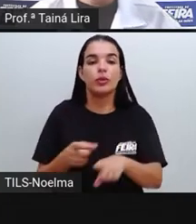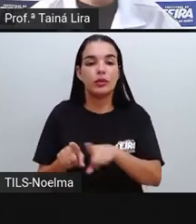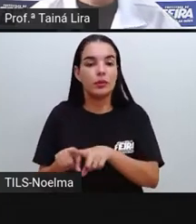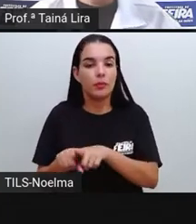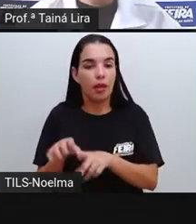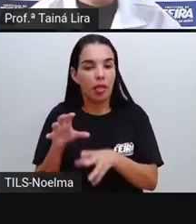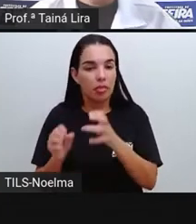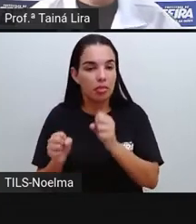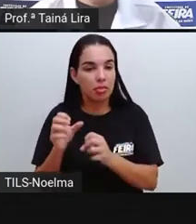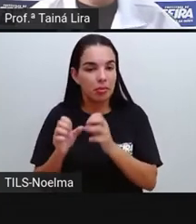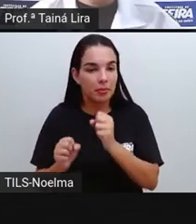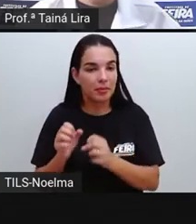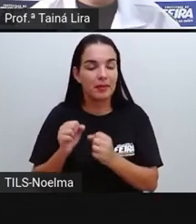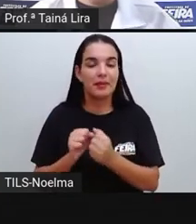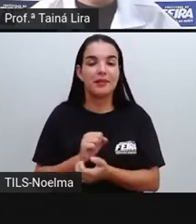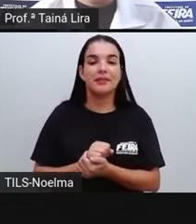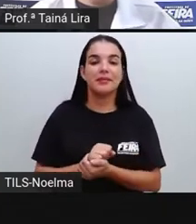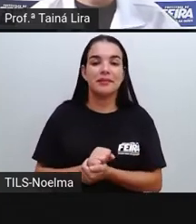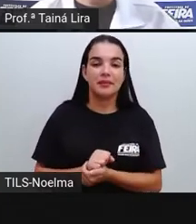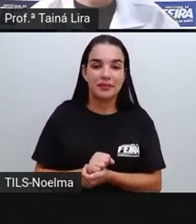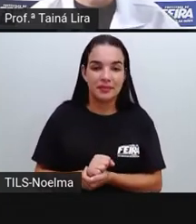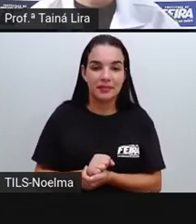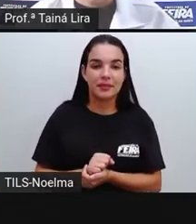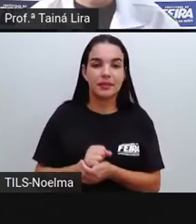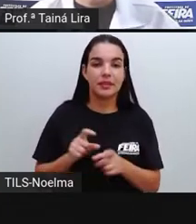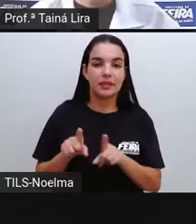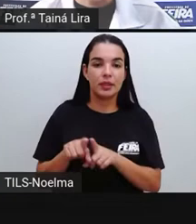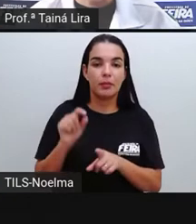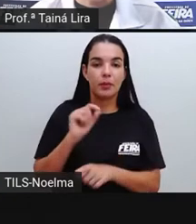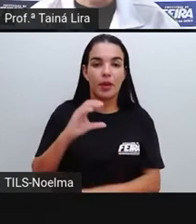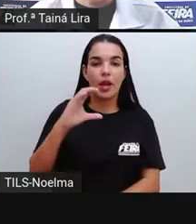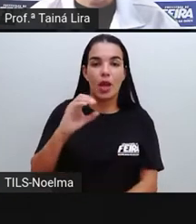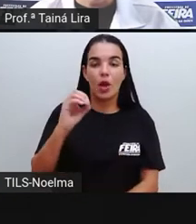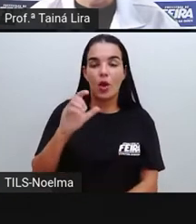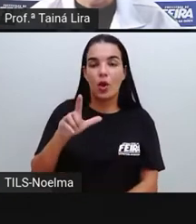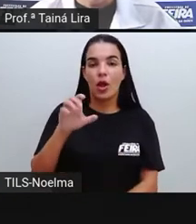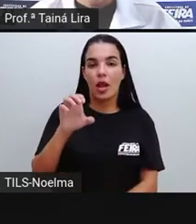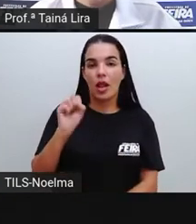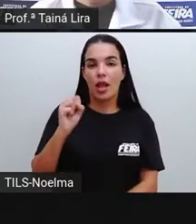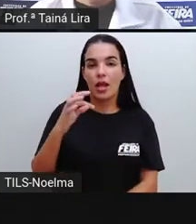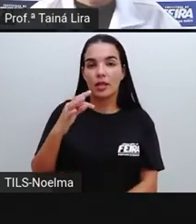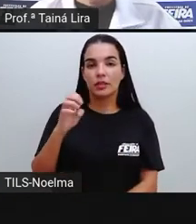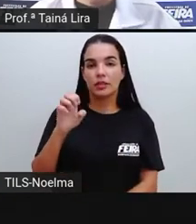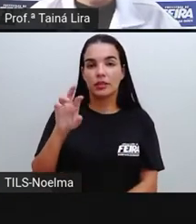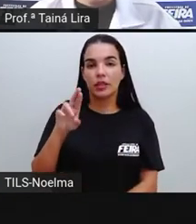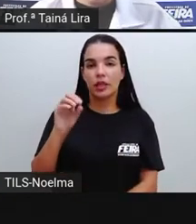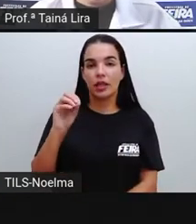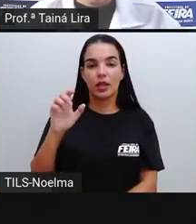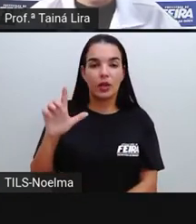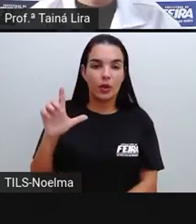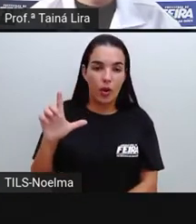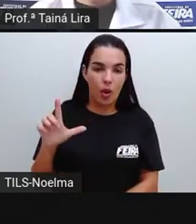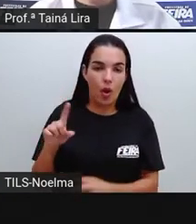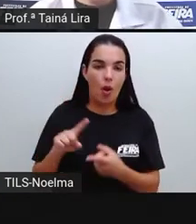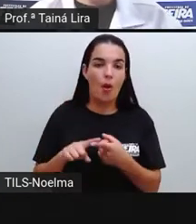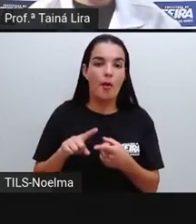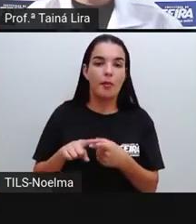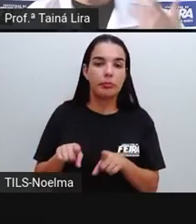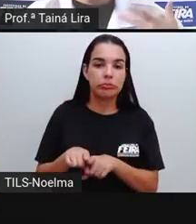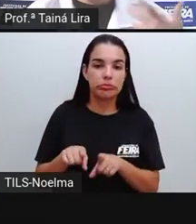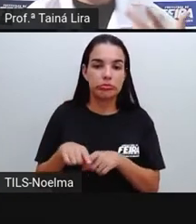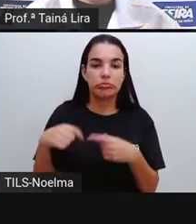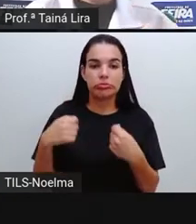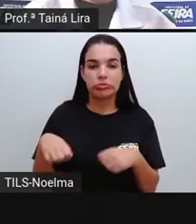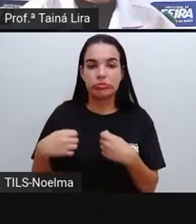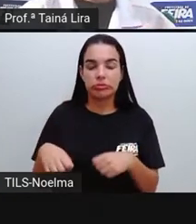gorduras totais e saturadas, e aí a gente tem que ficar atento principalmente, ó, pra gordura saturada, que é a